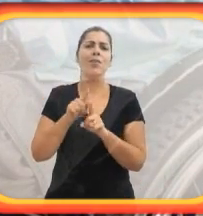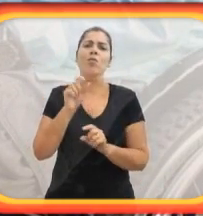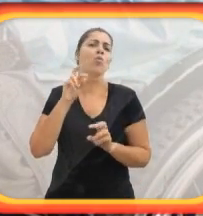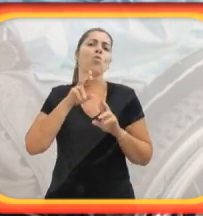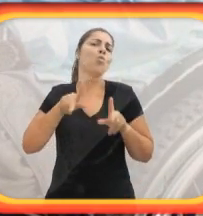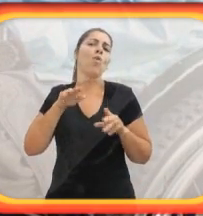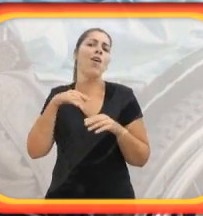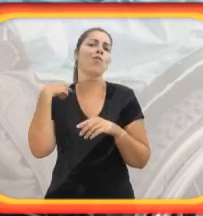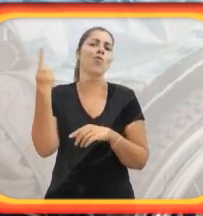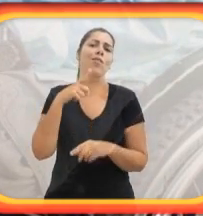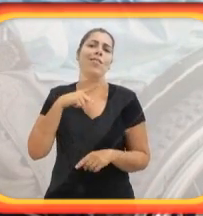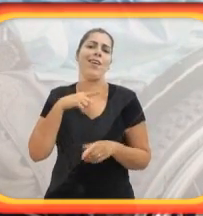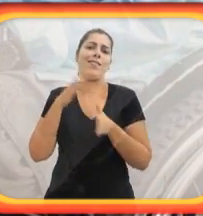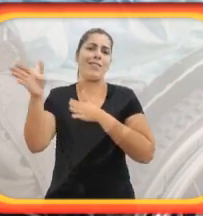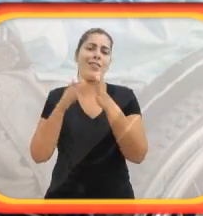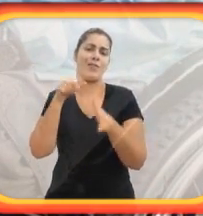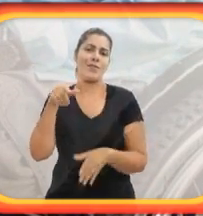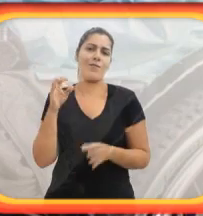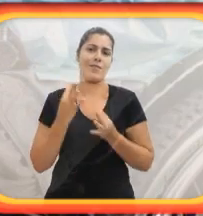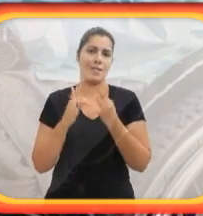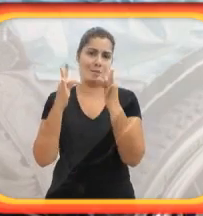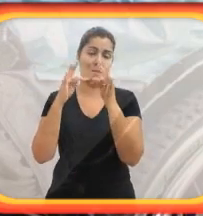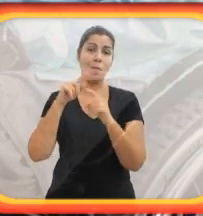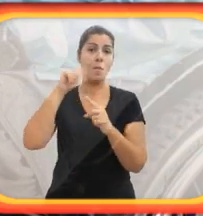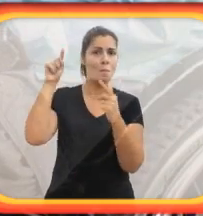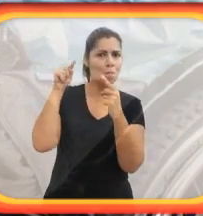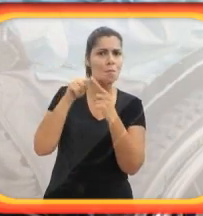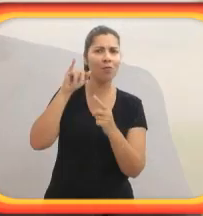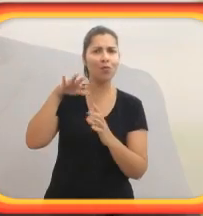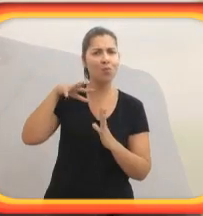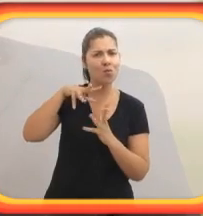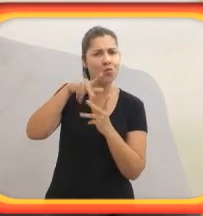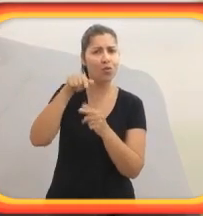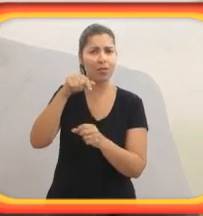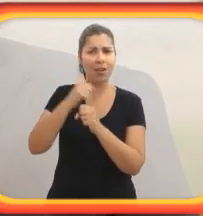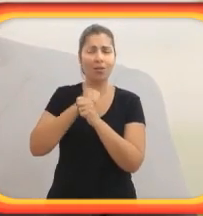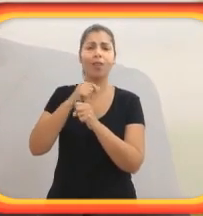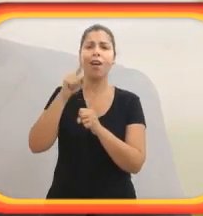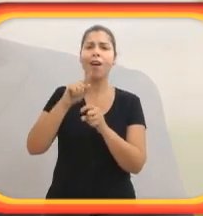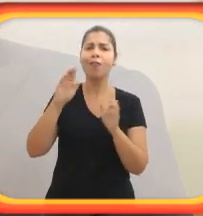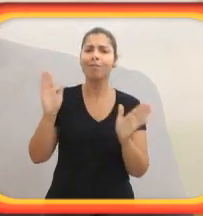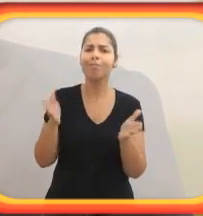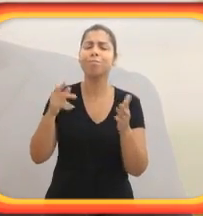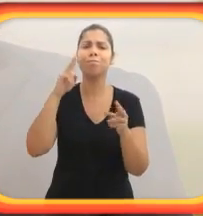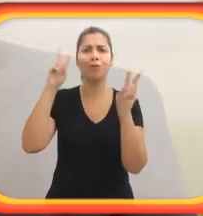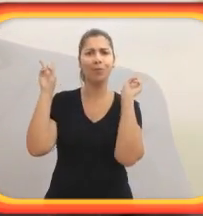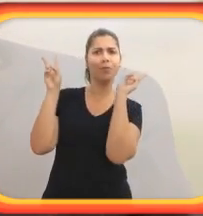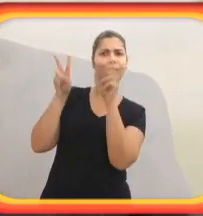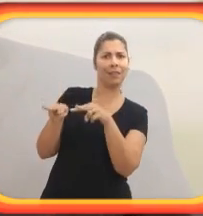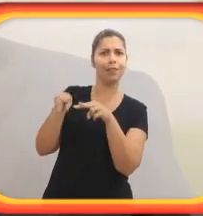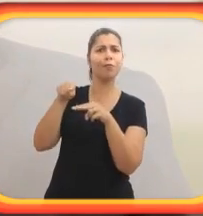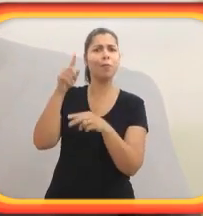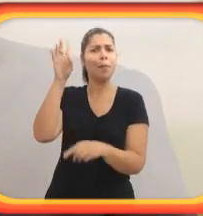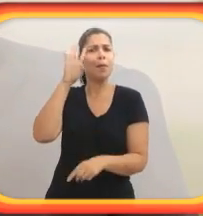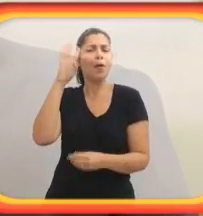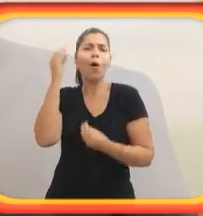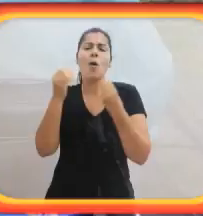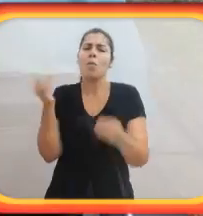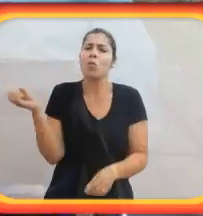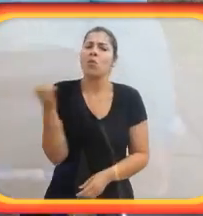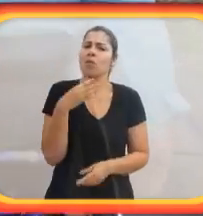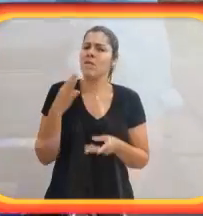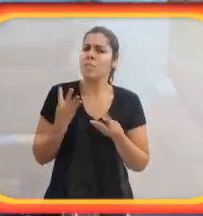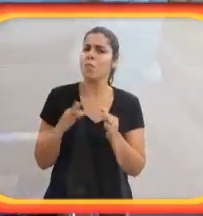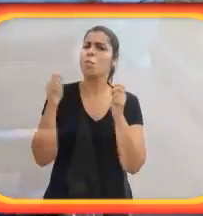gente sabe também que nem todo mundo tem acesso a essas tecnologias. O objetivo do Dia Mundial desse ano é justamente chamar a atenção